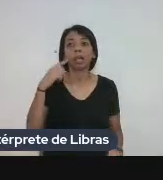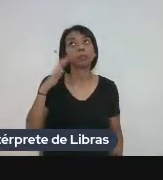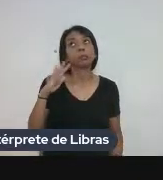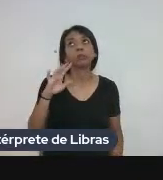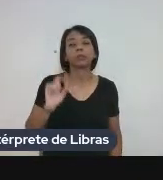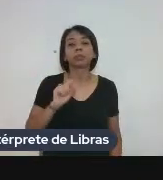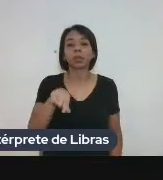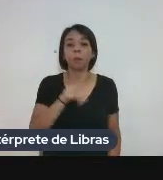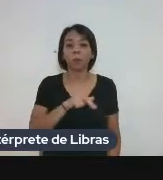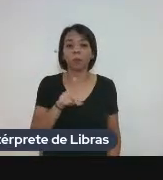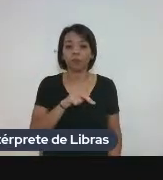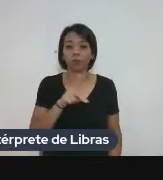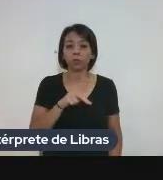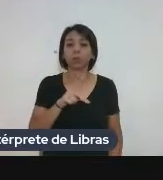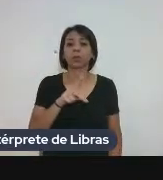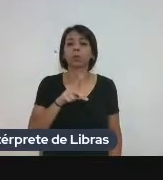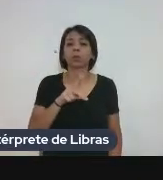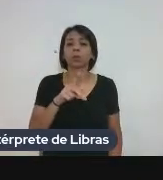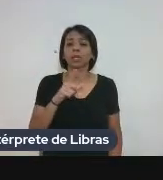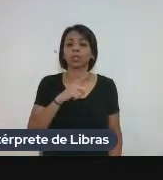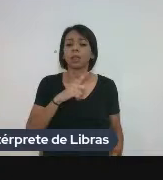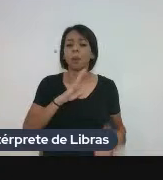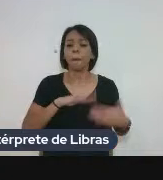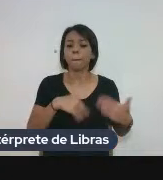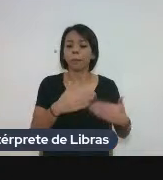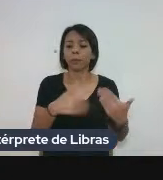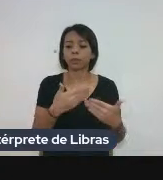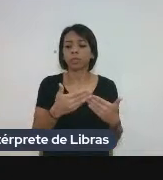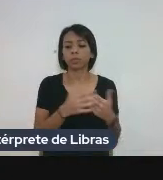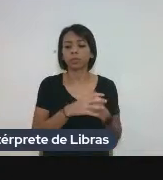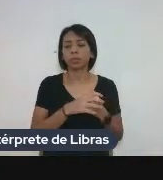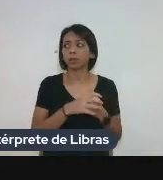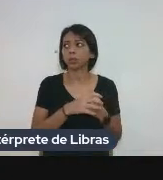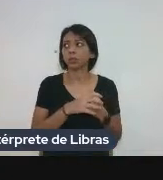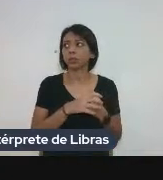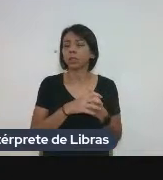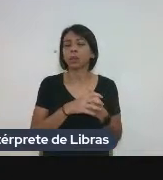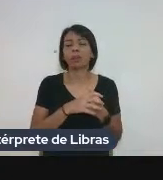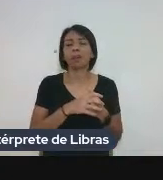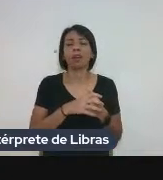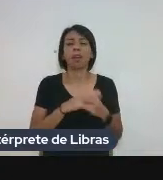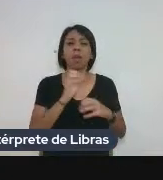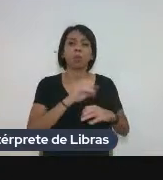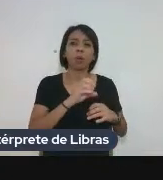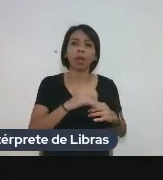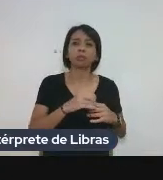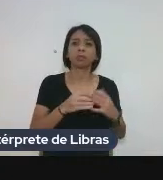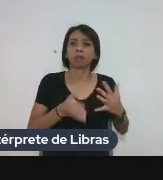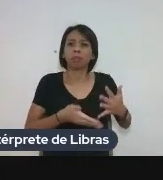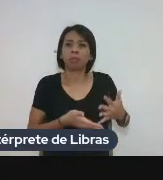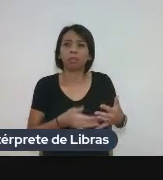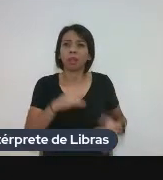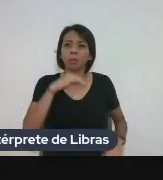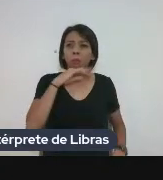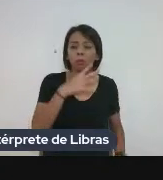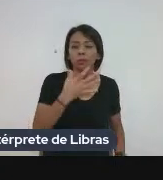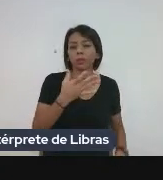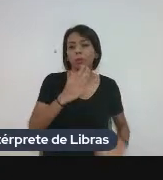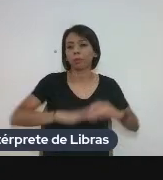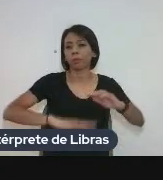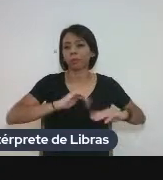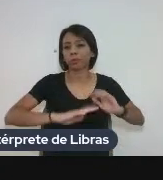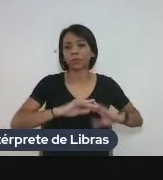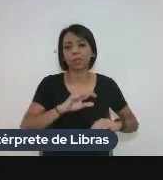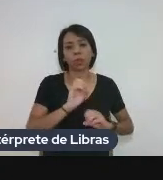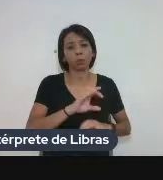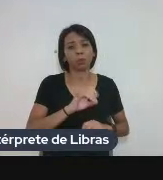esse professor, justamente por ele estar passando por um processo de, por um sucateamento da educação, infelizmente, os profissionais da